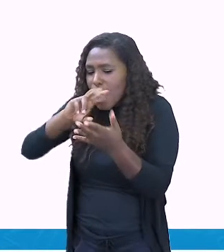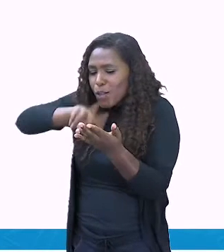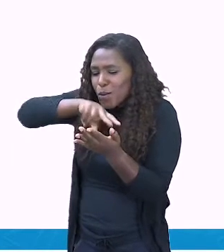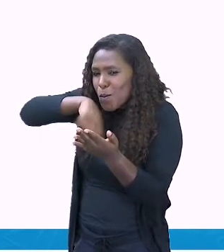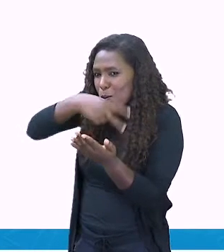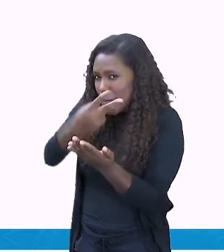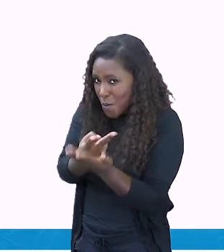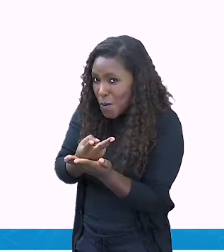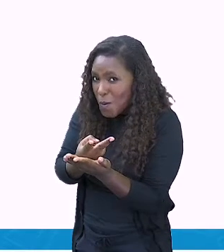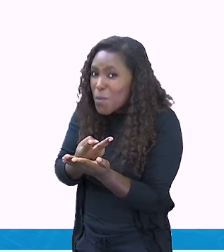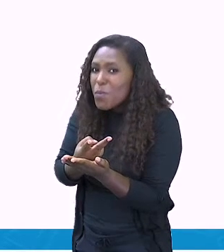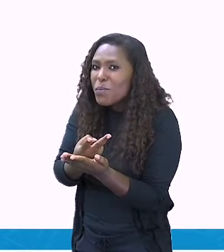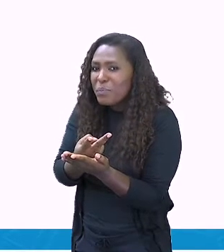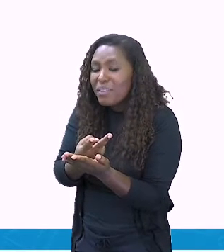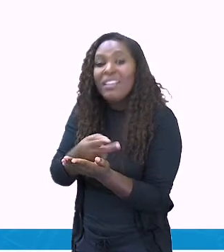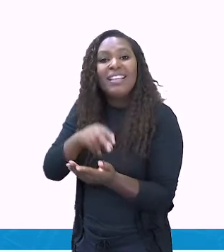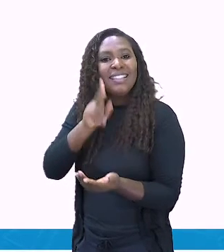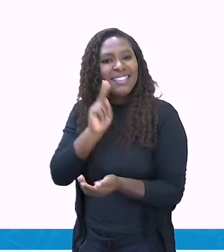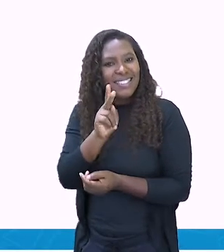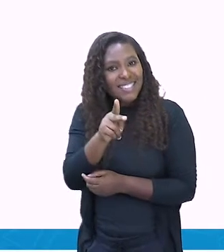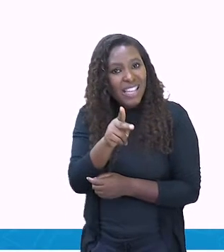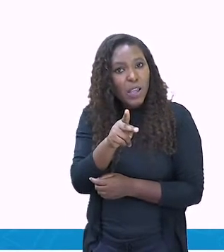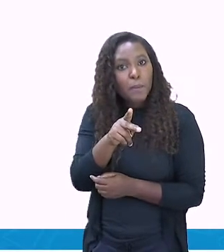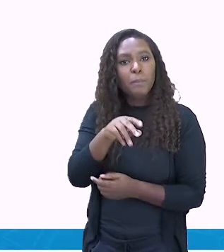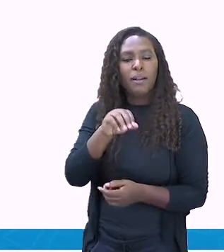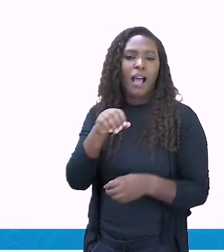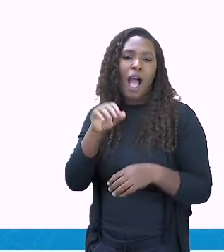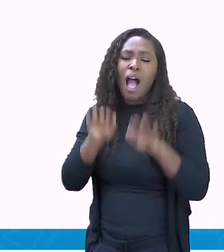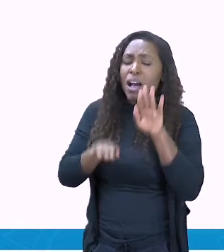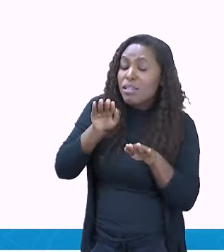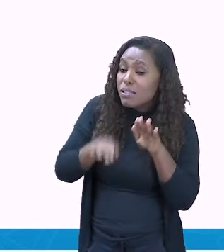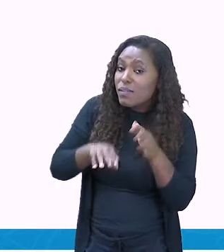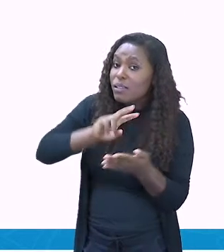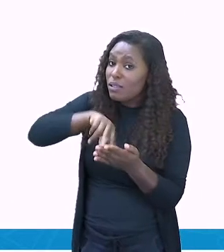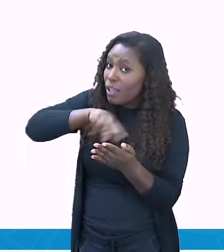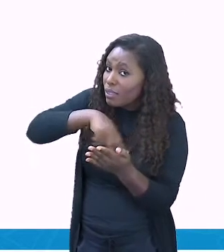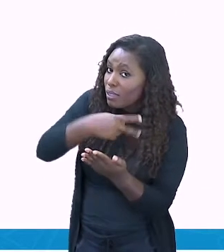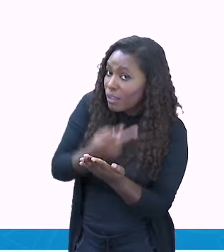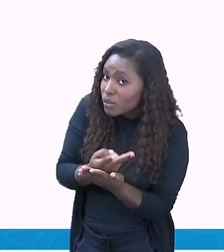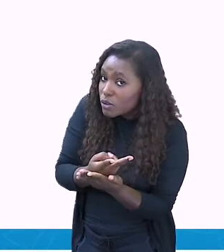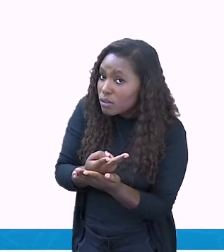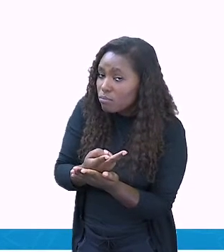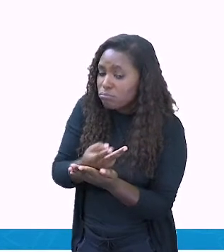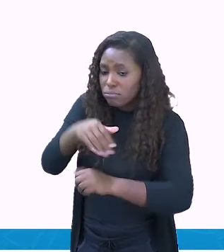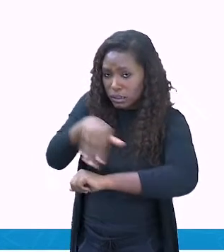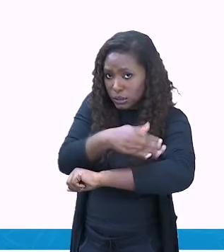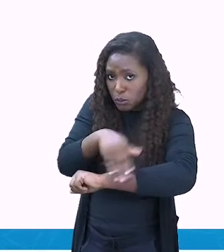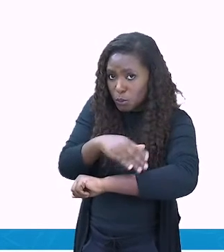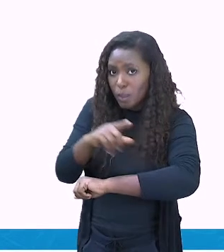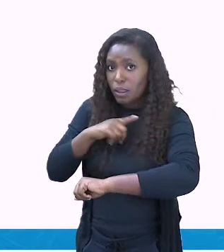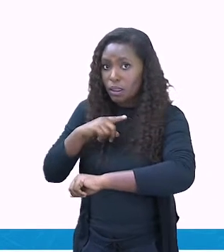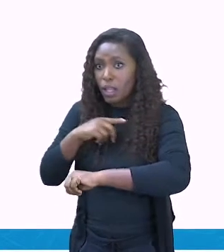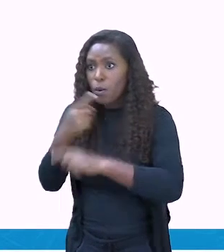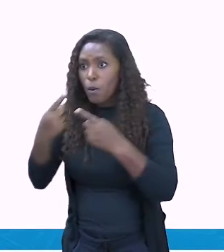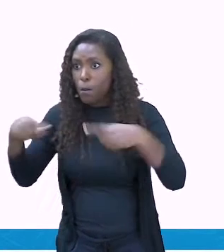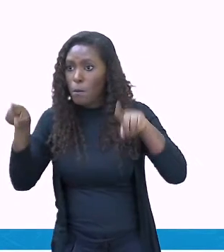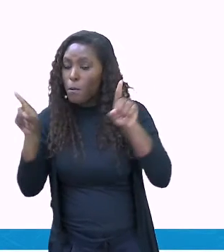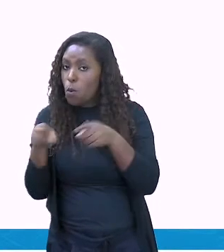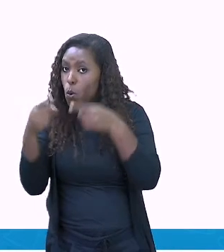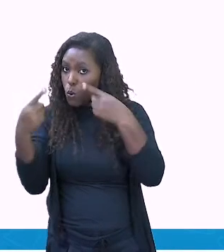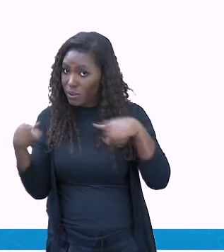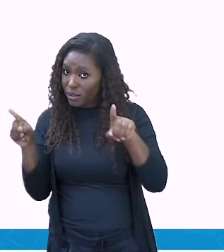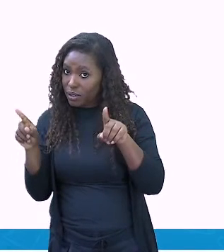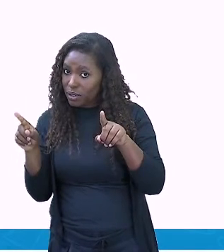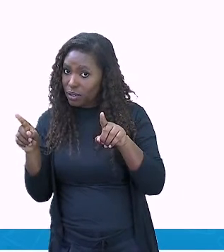urbanas, né, ela tem que ter uma música. Toda dança, né, a maioria tem uma música. Então, o rap está